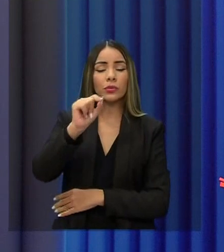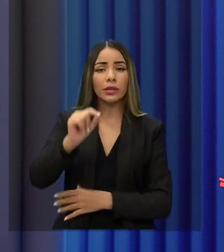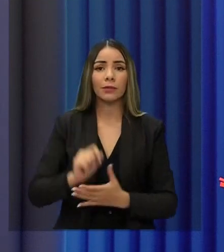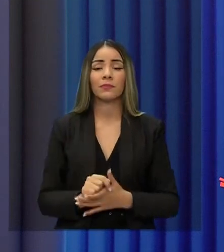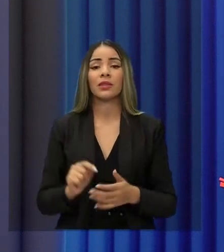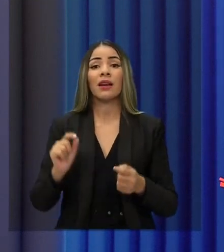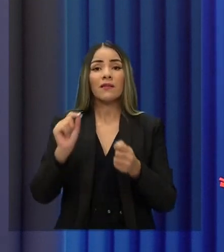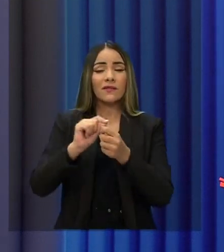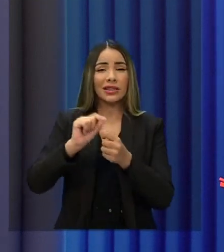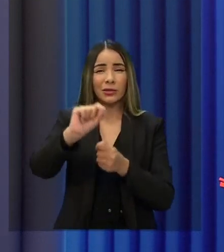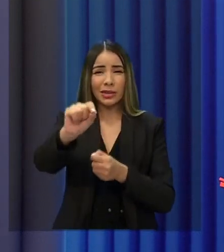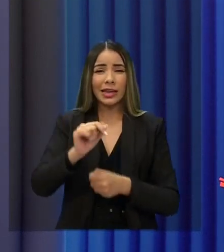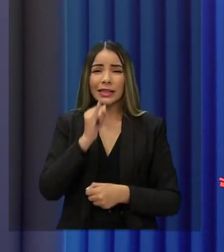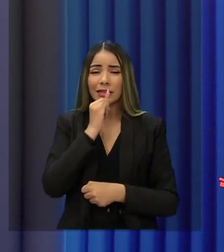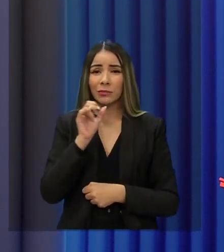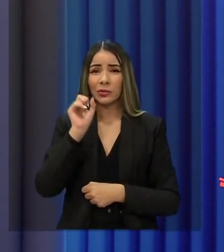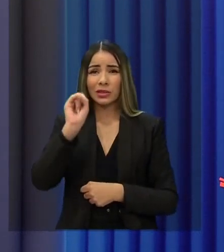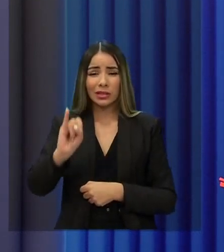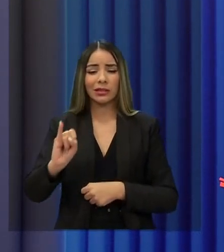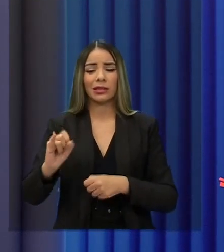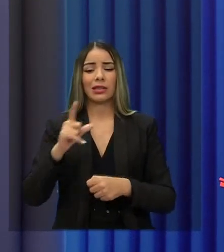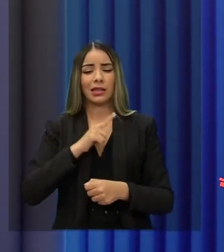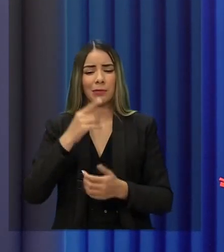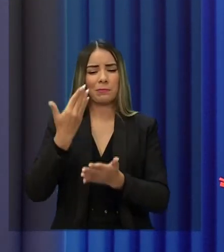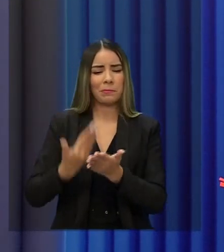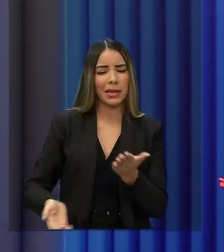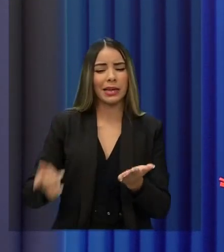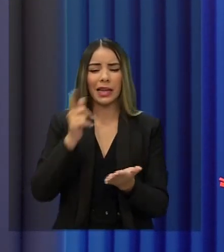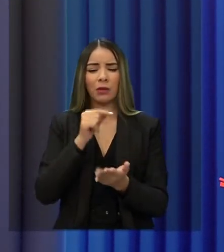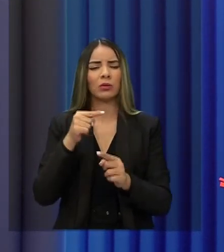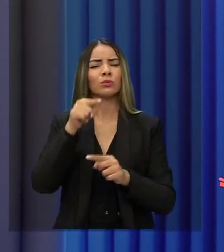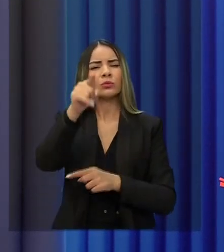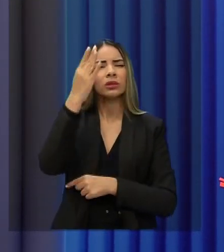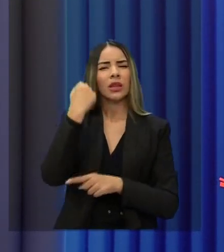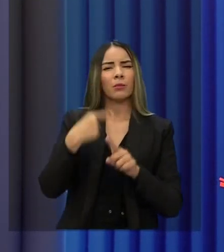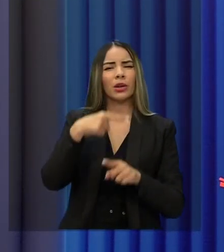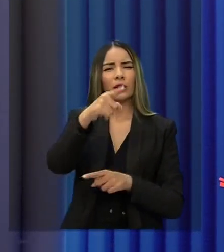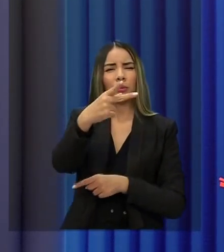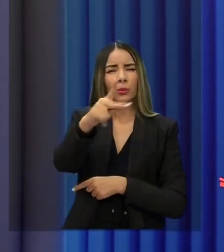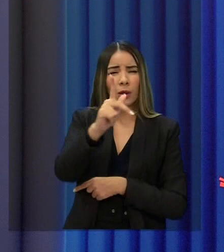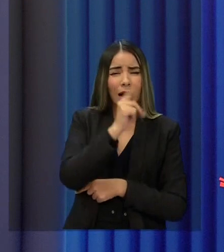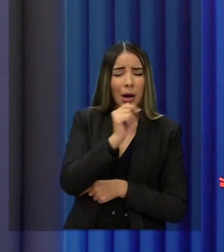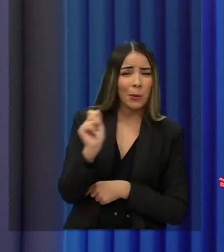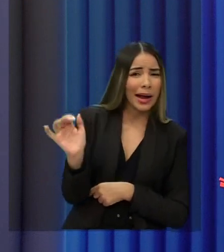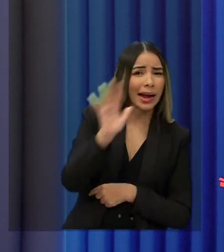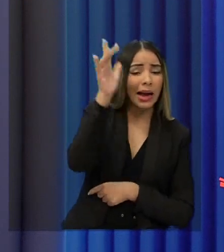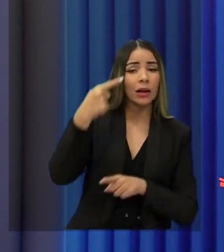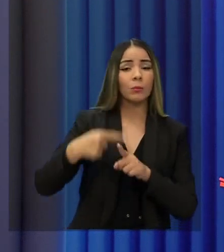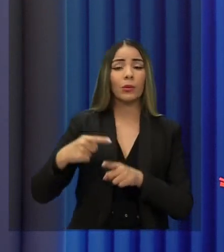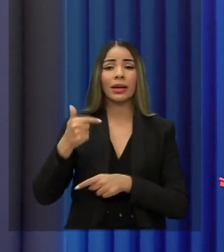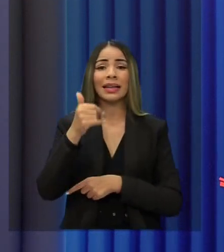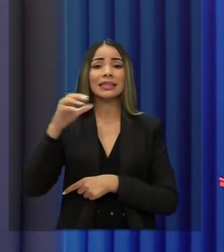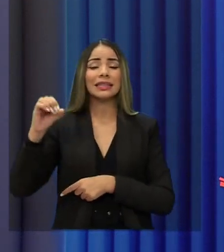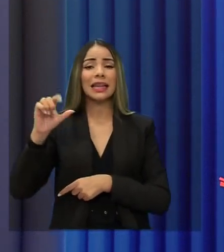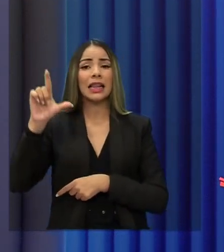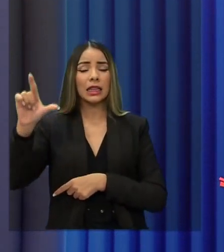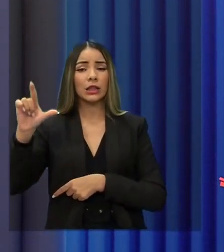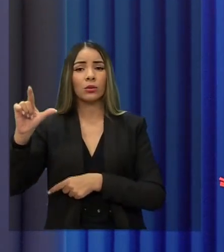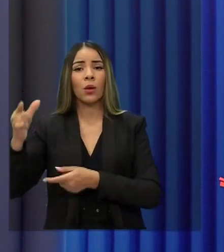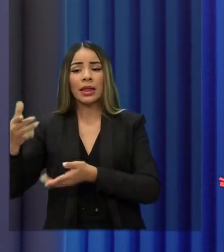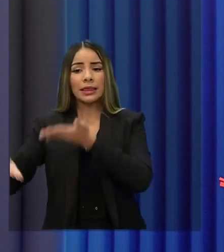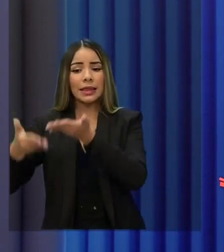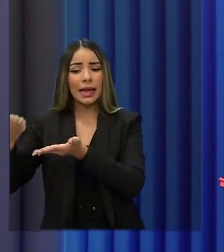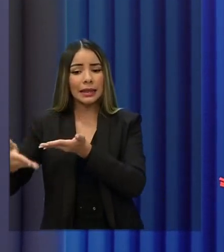furto da água que sai lá da estação de tratamento. Sabe por que que a sua água é tão cara? Que cada 100 litros de água que é tratado lá na estação,